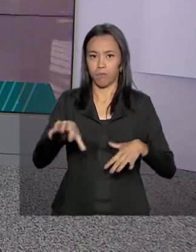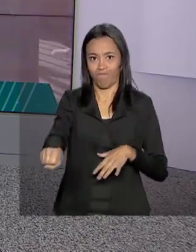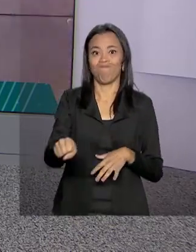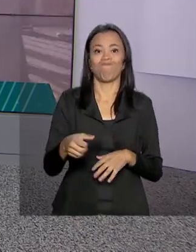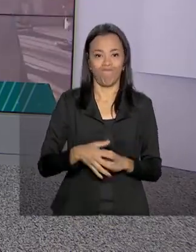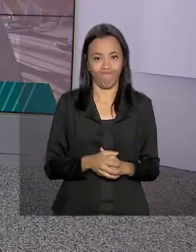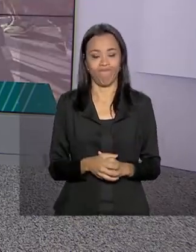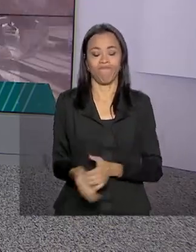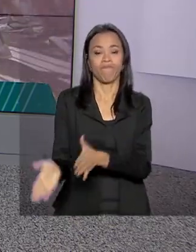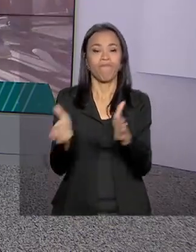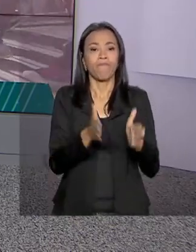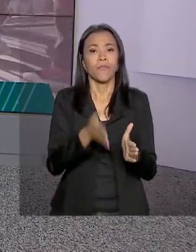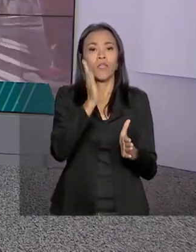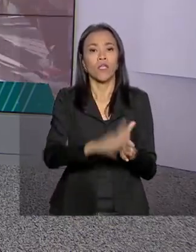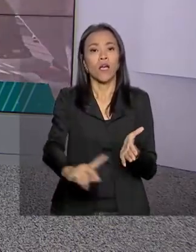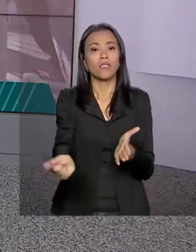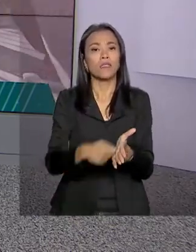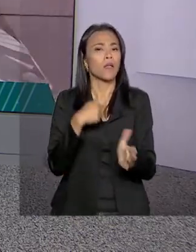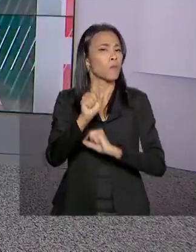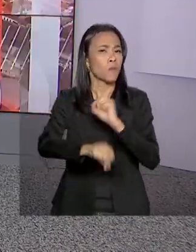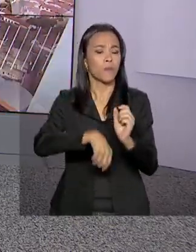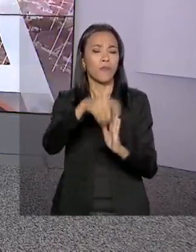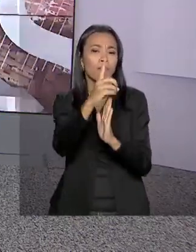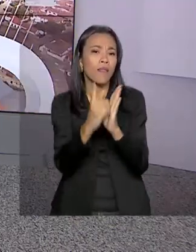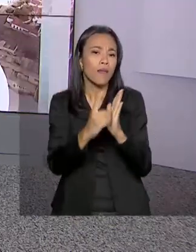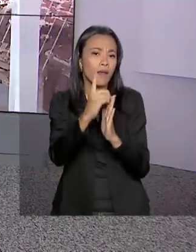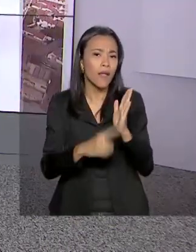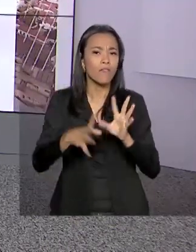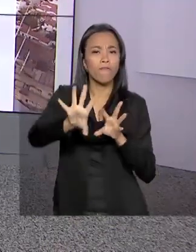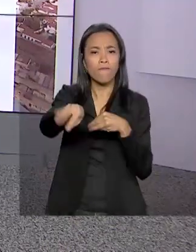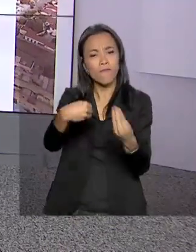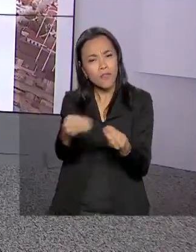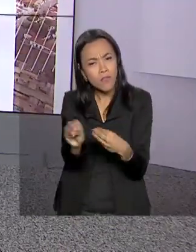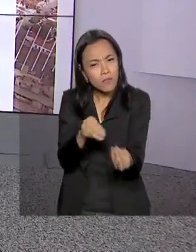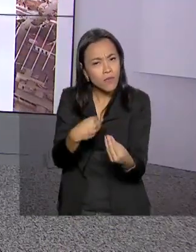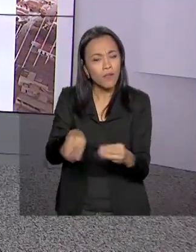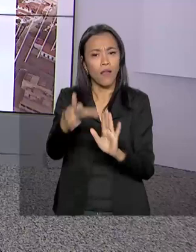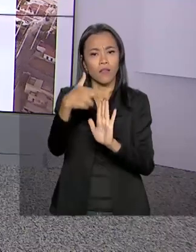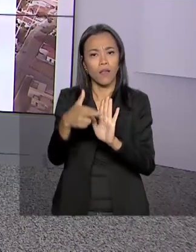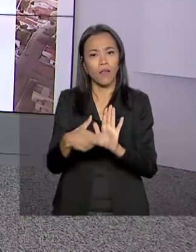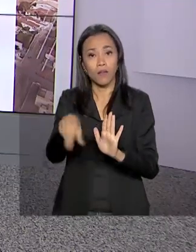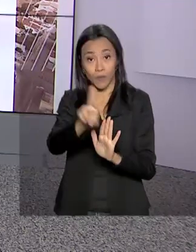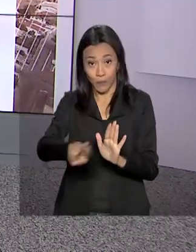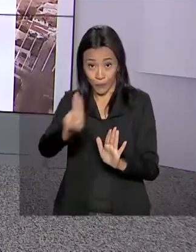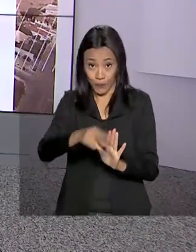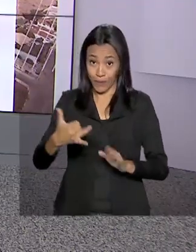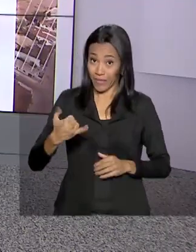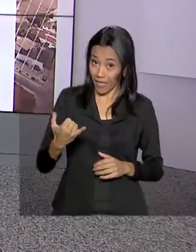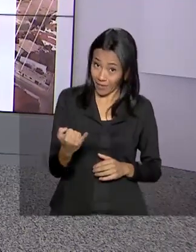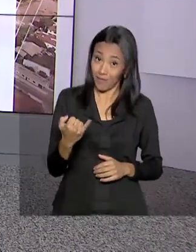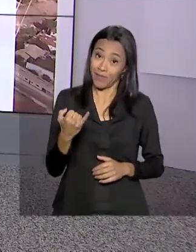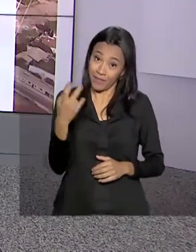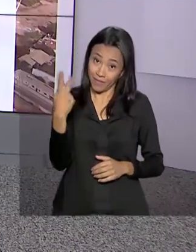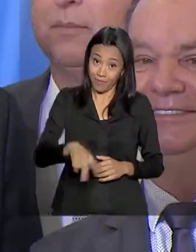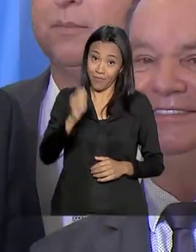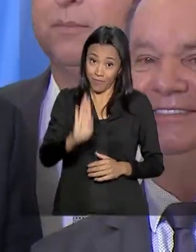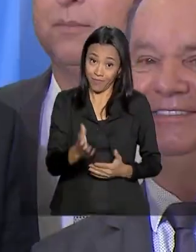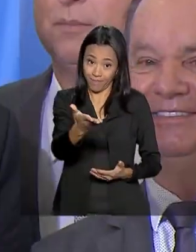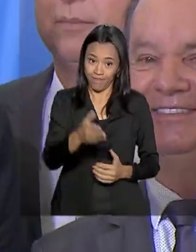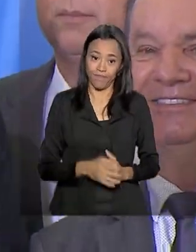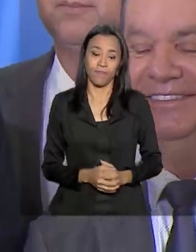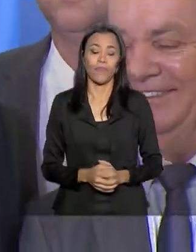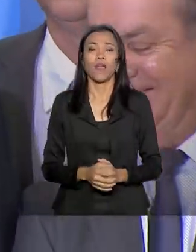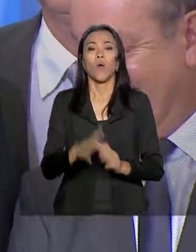Foi assinado o decreto que regulamenta e flexibiliza as regras do uso de armas e munições no país. O